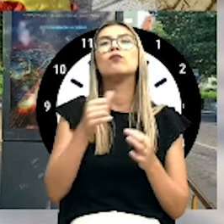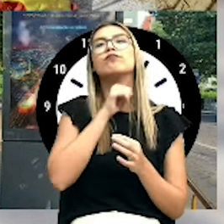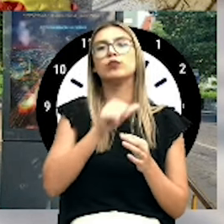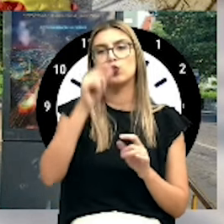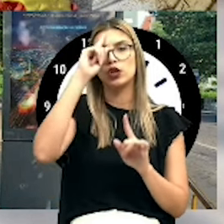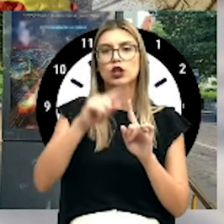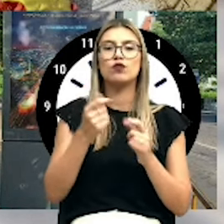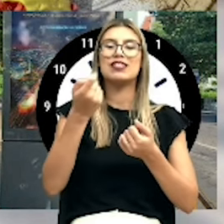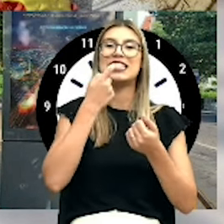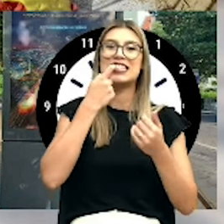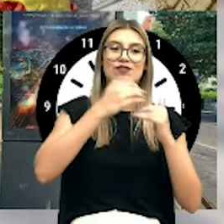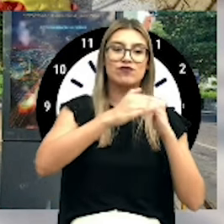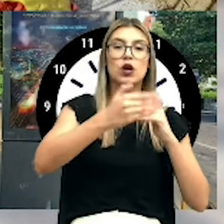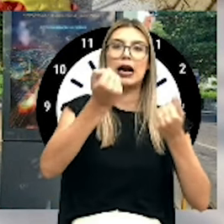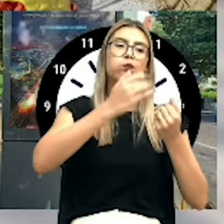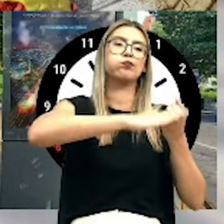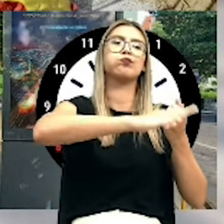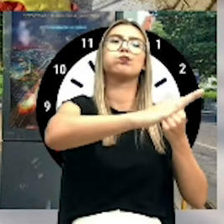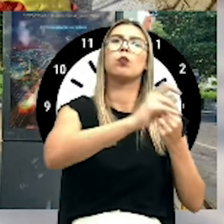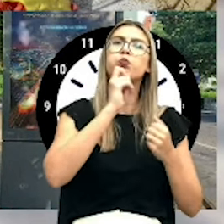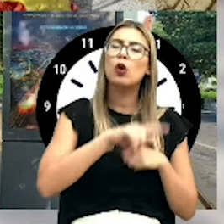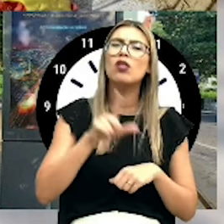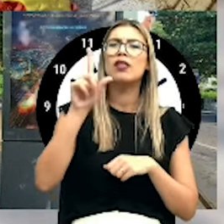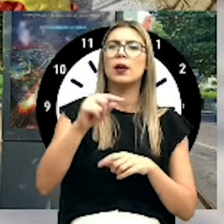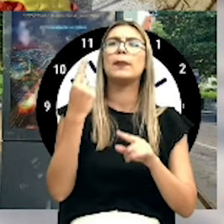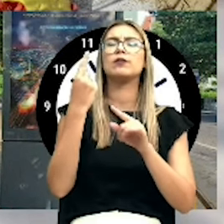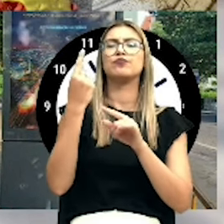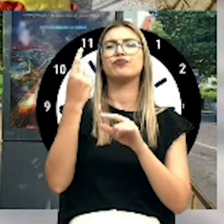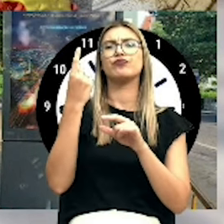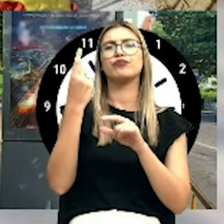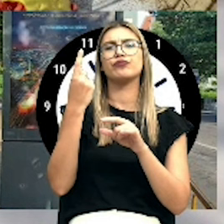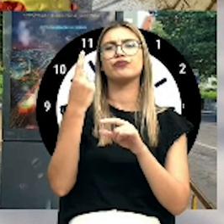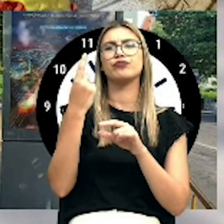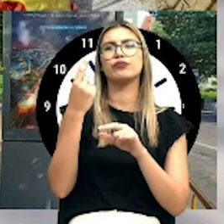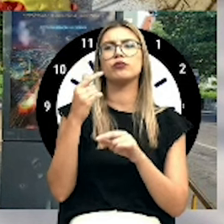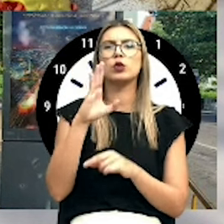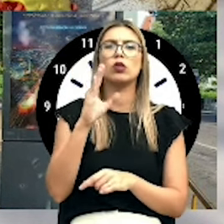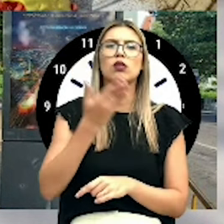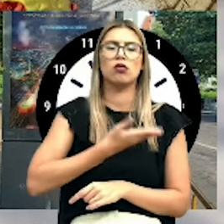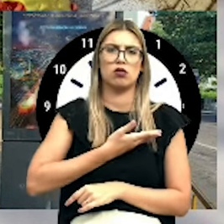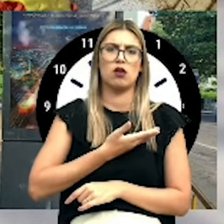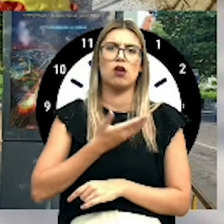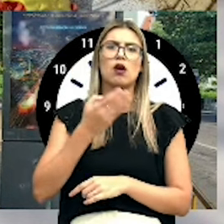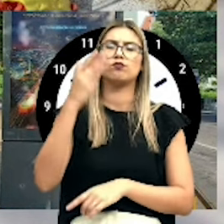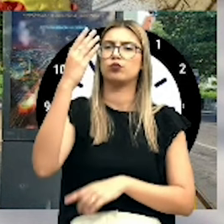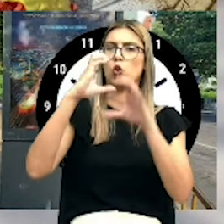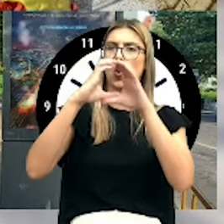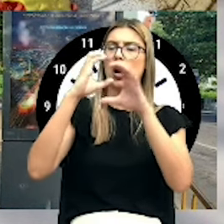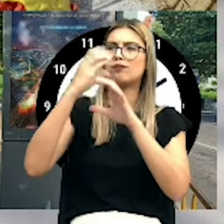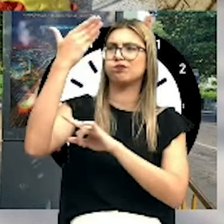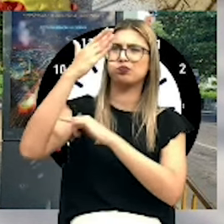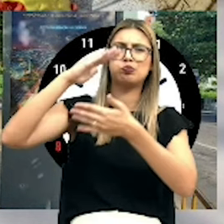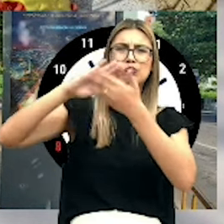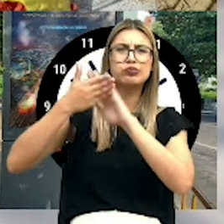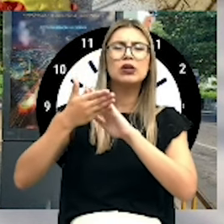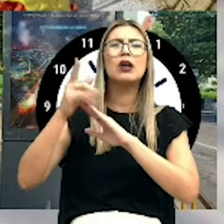passeio, temos as ruas cavacadas com a instalação dos painéis das estações da JV Club para a espera do autocarro, e